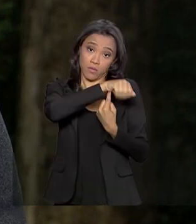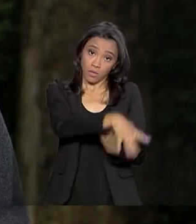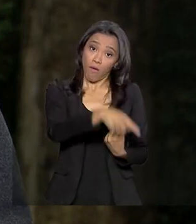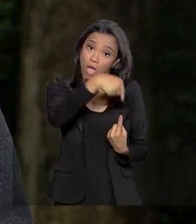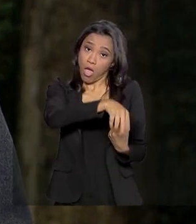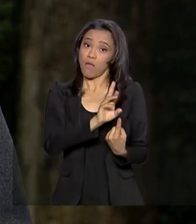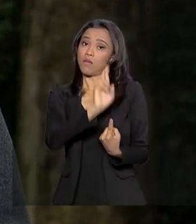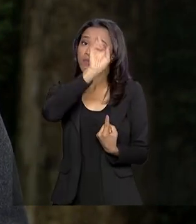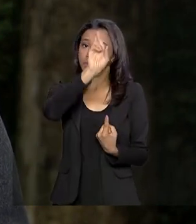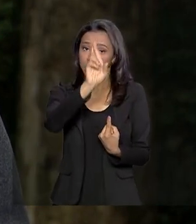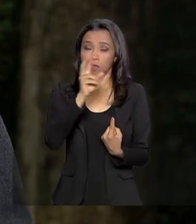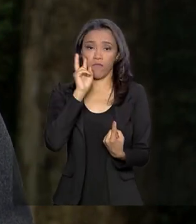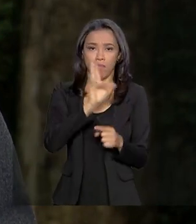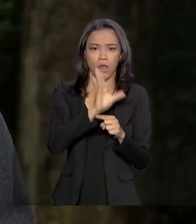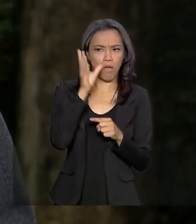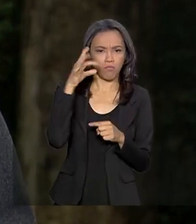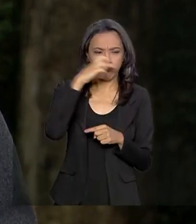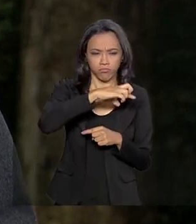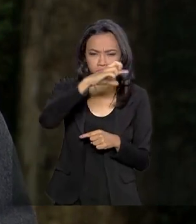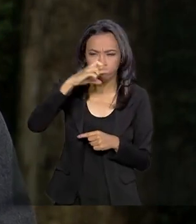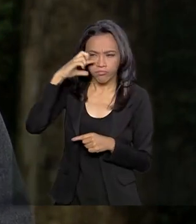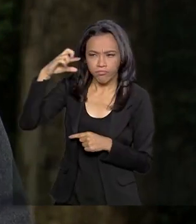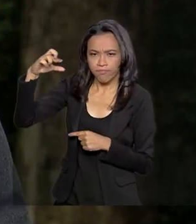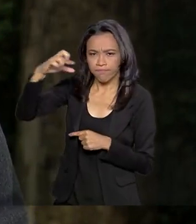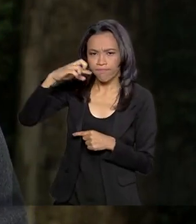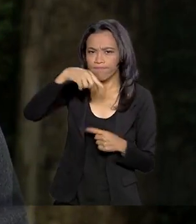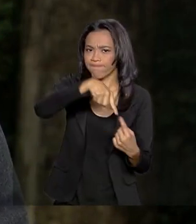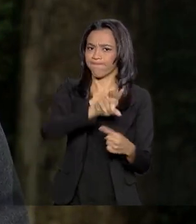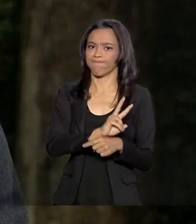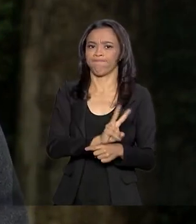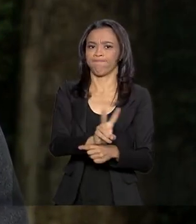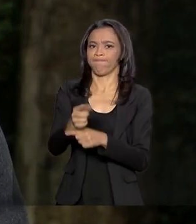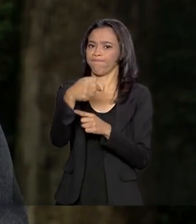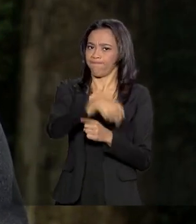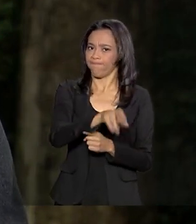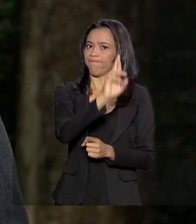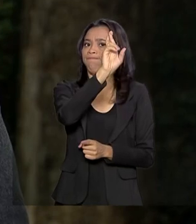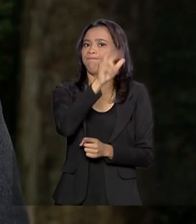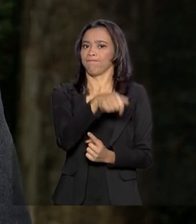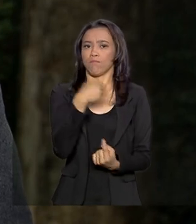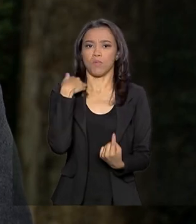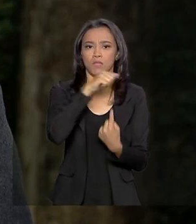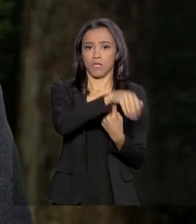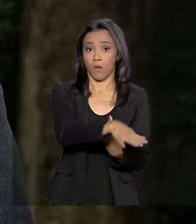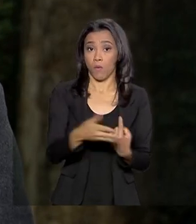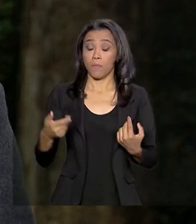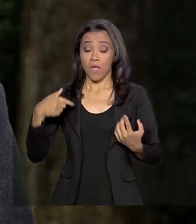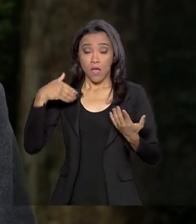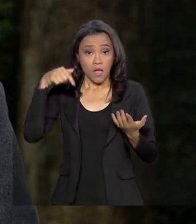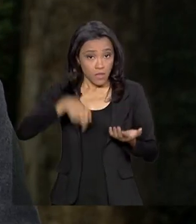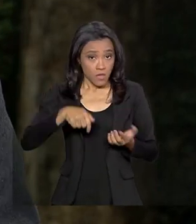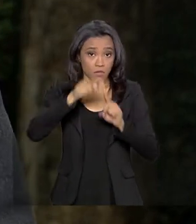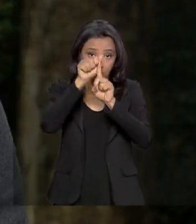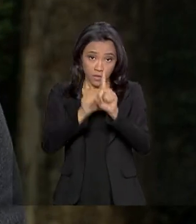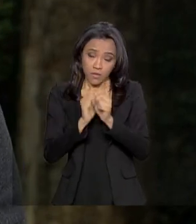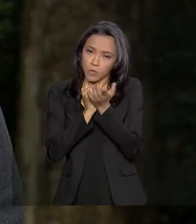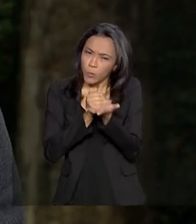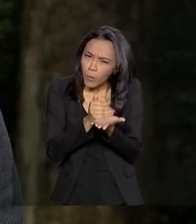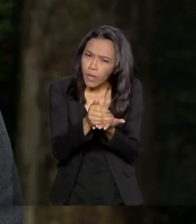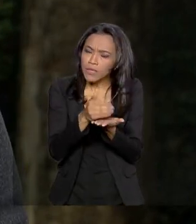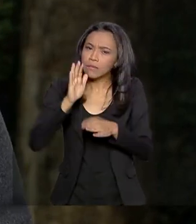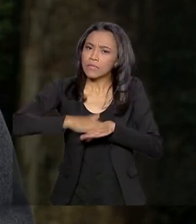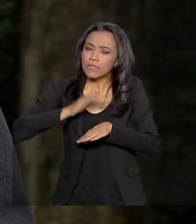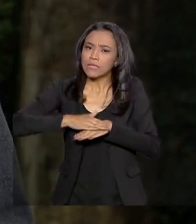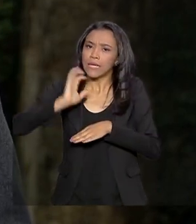responsável pelas atividades da nova unidade de inteligência financeira. No começo deste mês, o presidente disse que a decisão